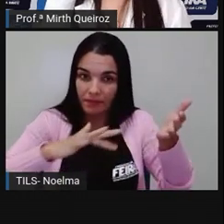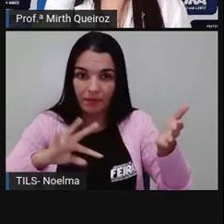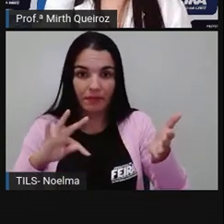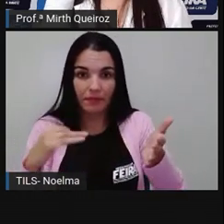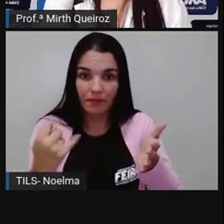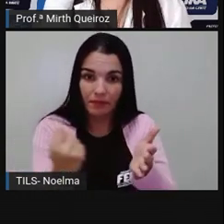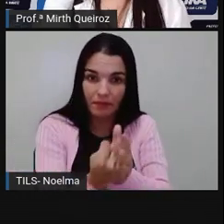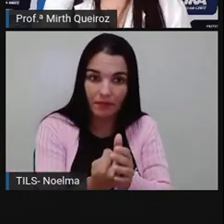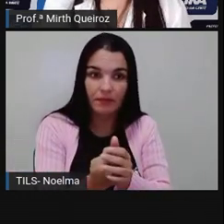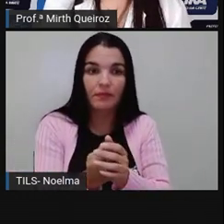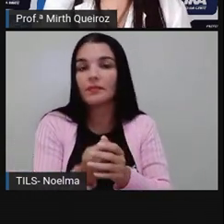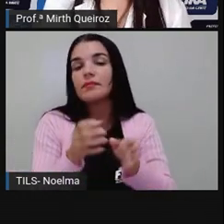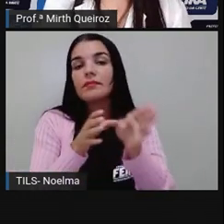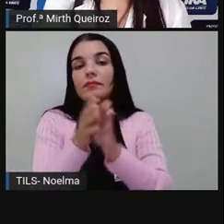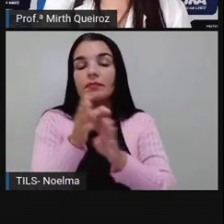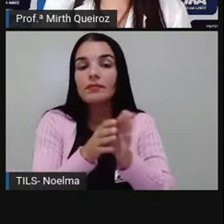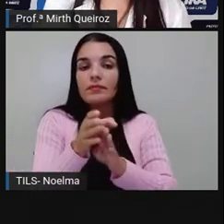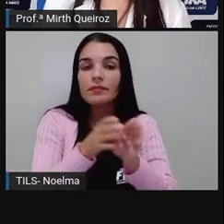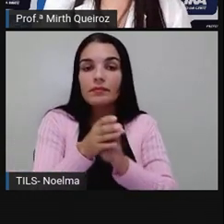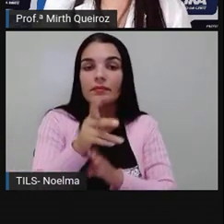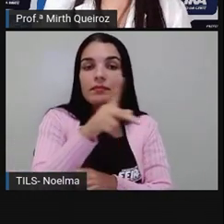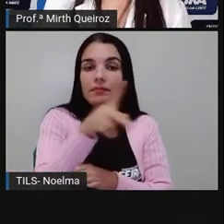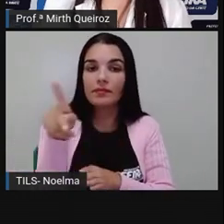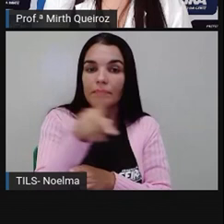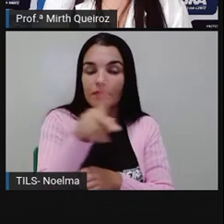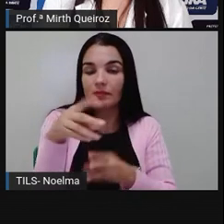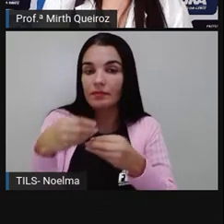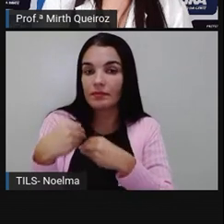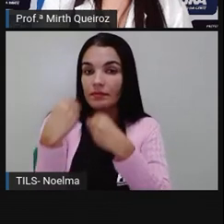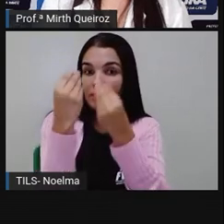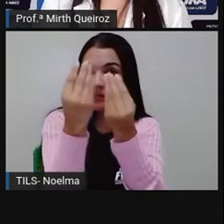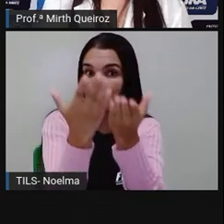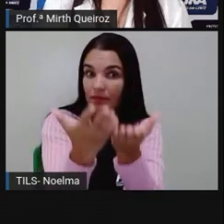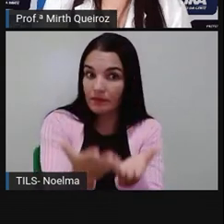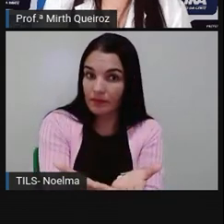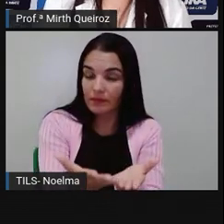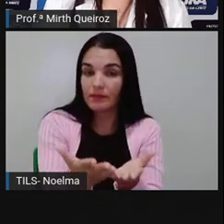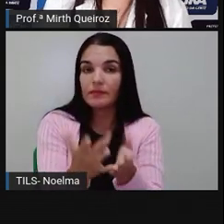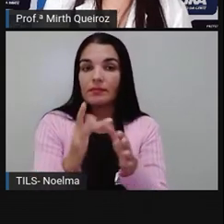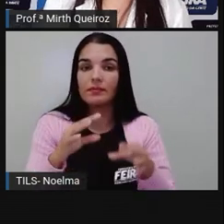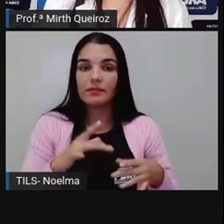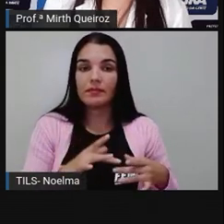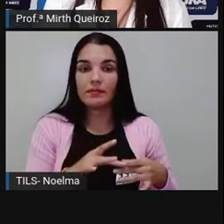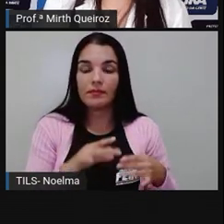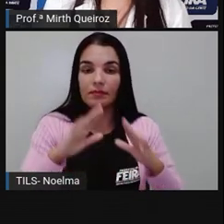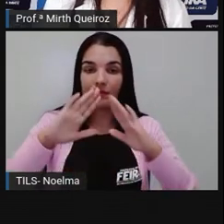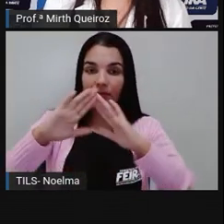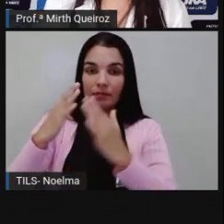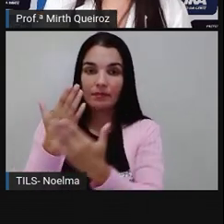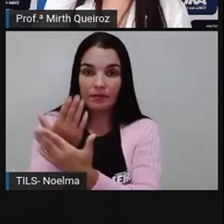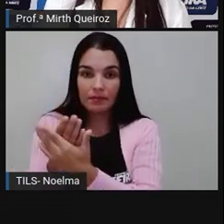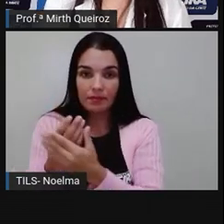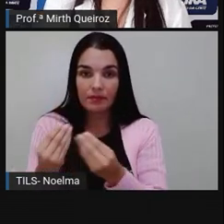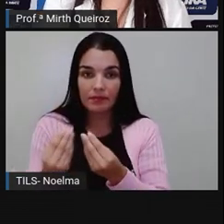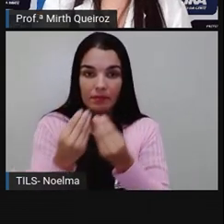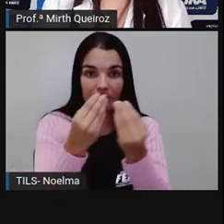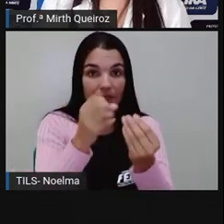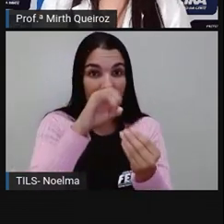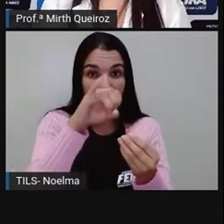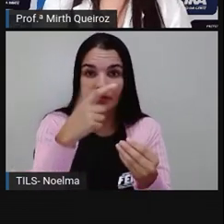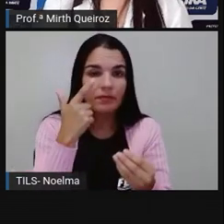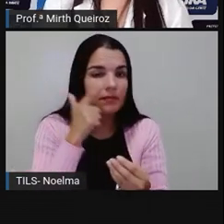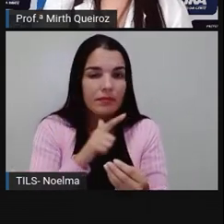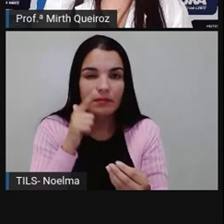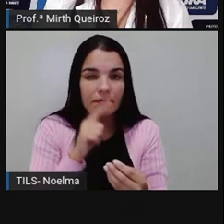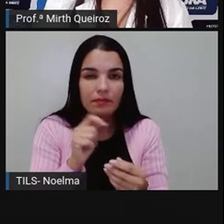vocês As orientações aí Que foram Disponibilizadas aí Pelo seu professor Quem não recebeu